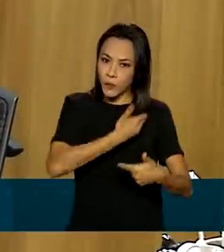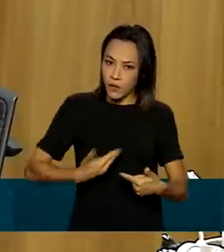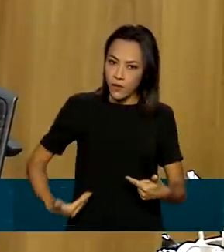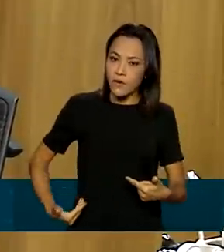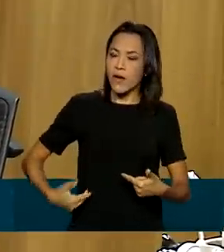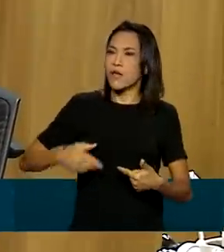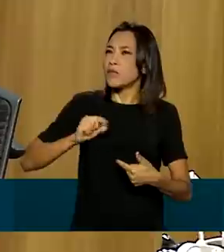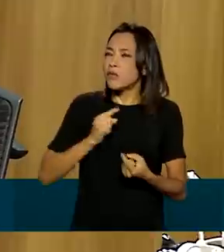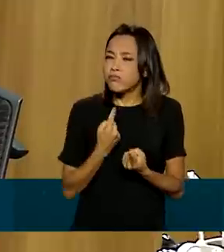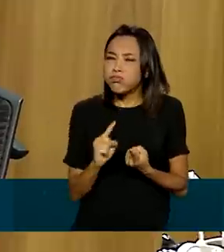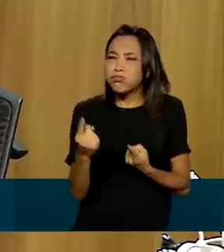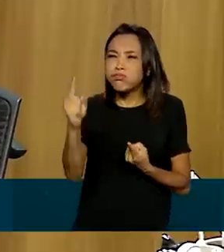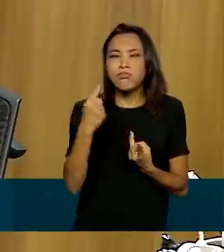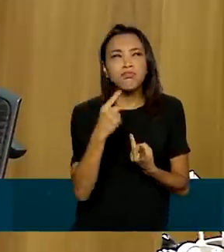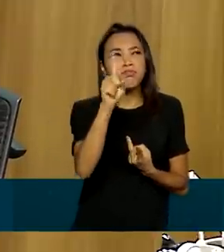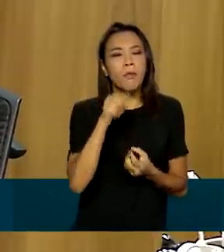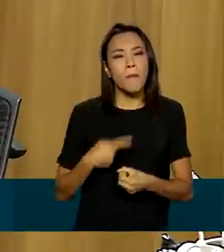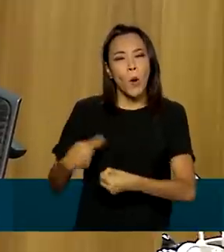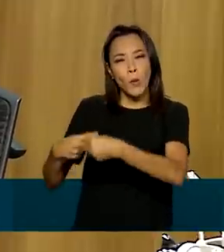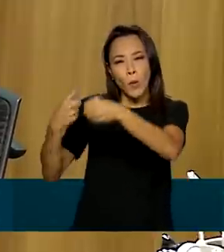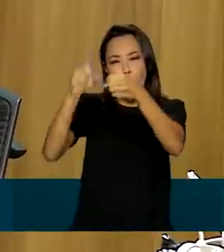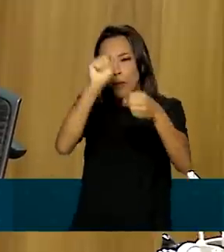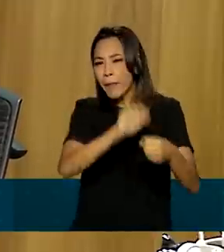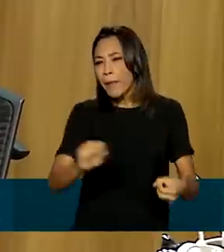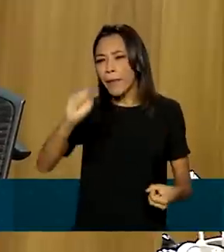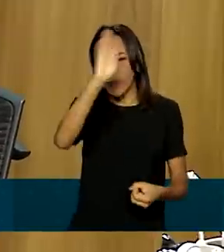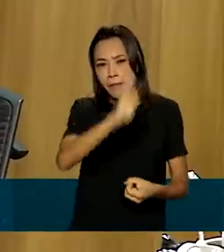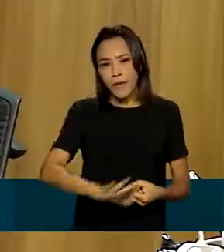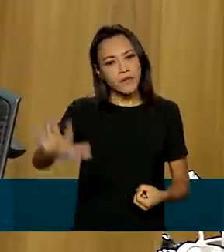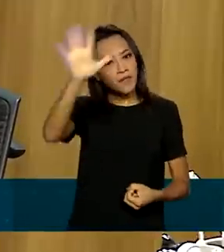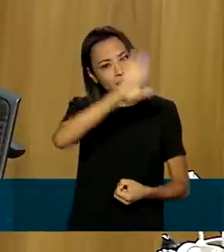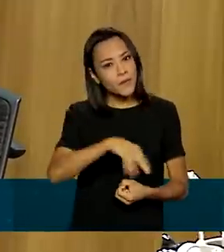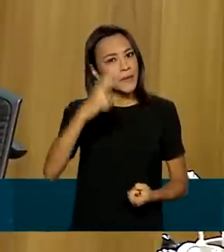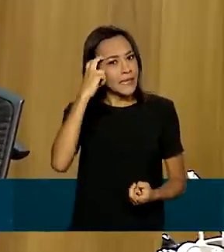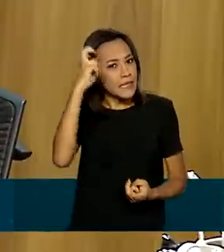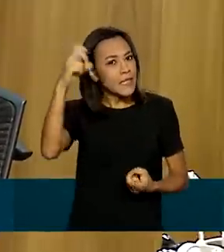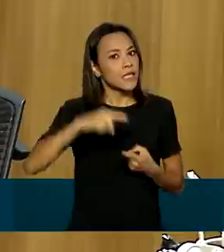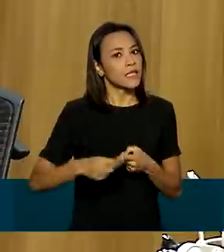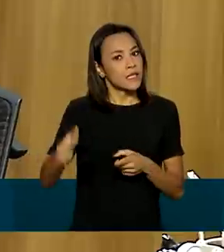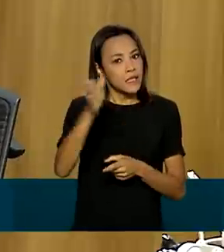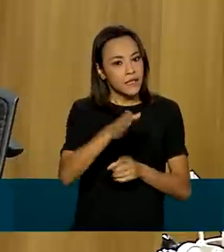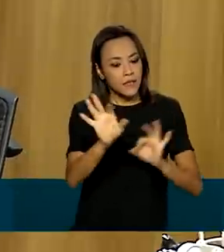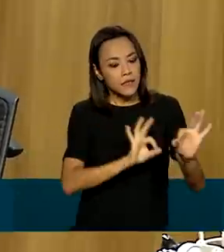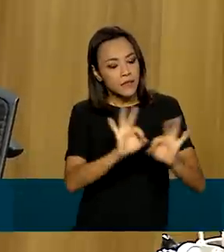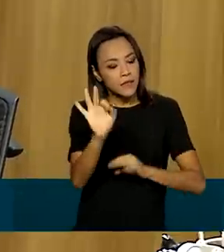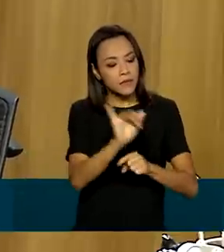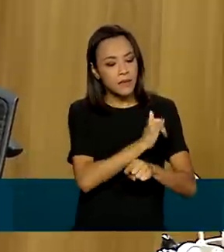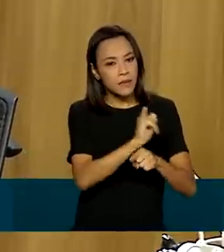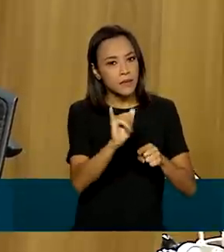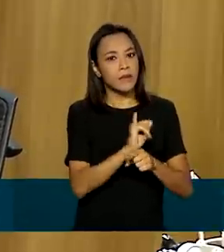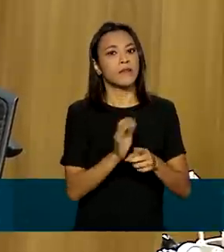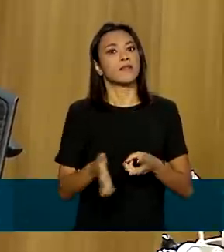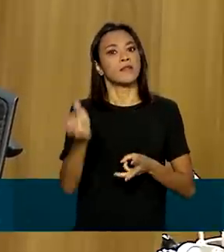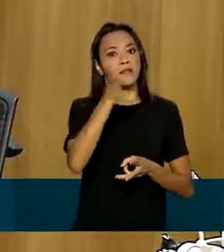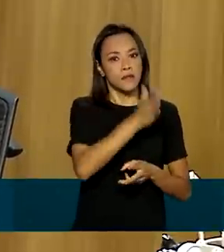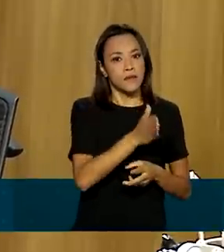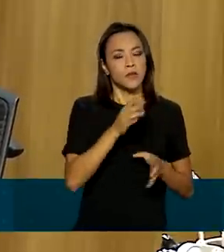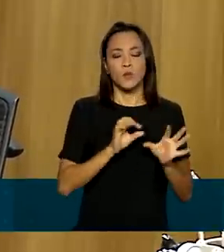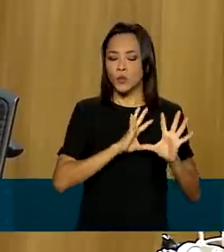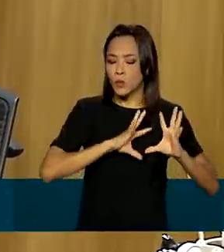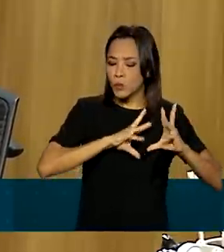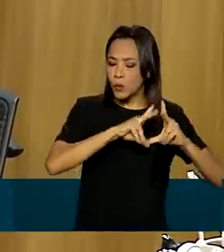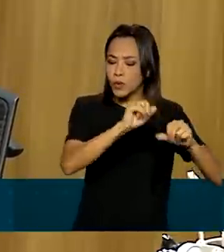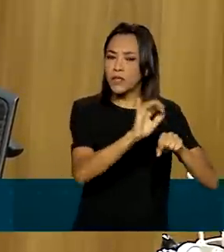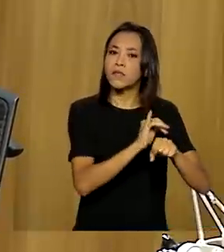rincões do nosso país. E a estratégia para isso é, com inteligência, com bastante planejamento, fazer com que, utilizando todos os meios